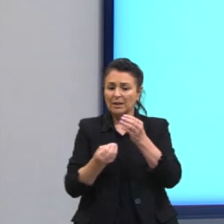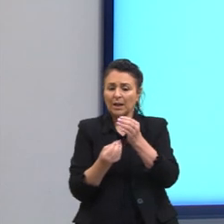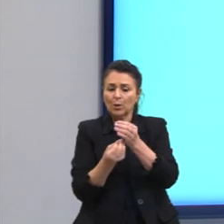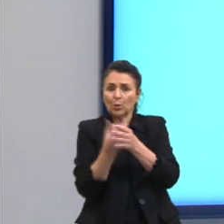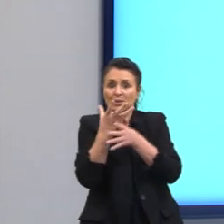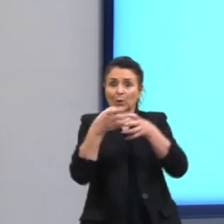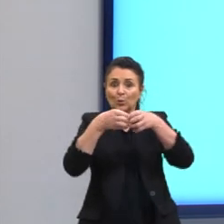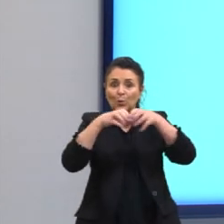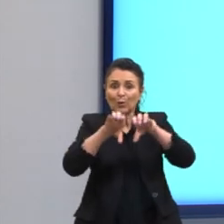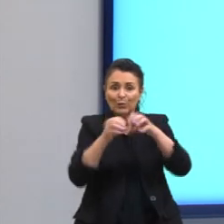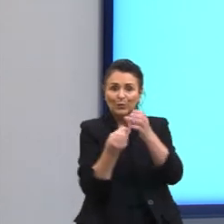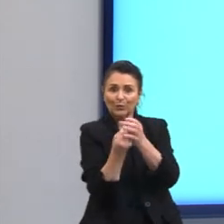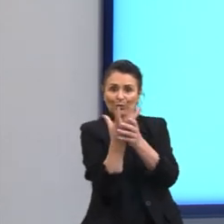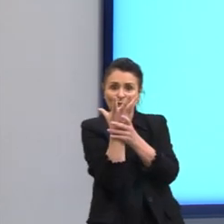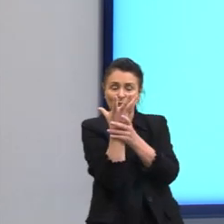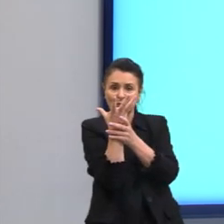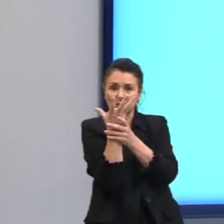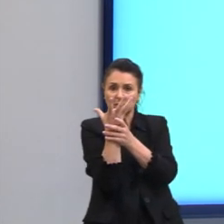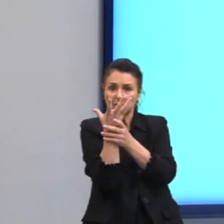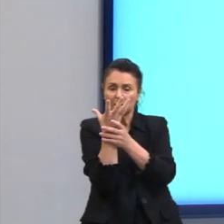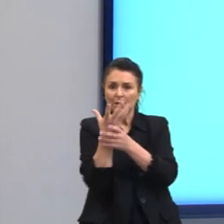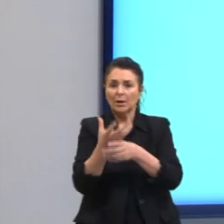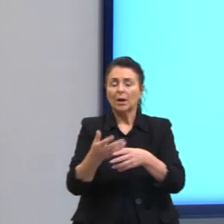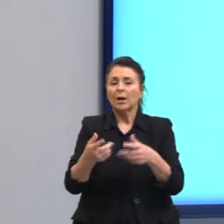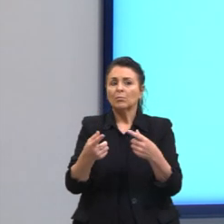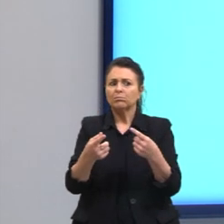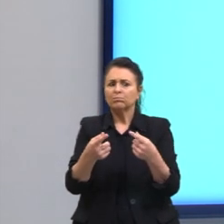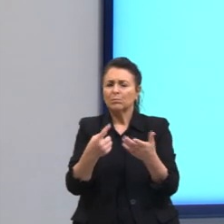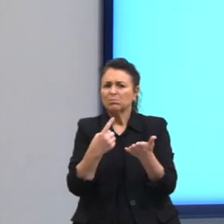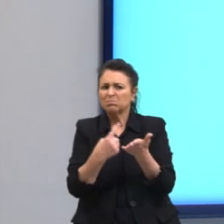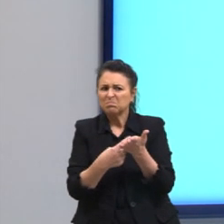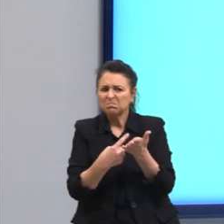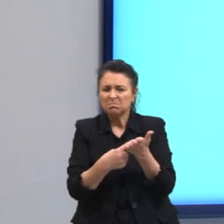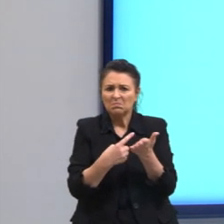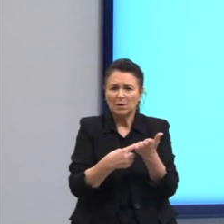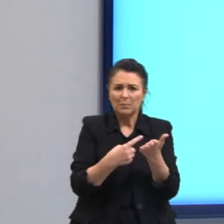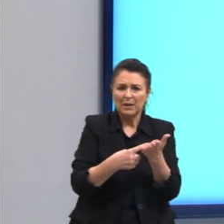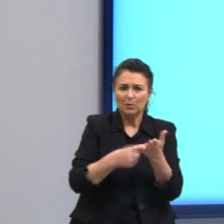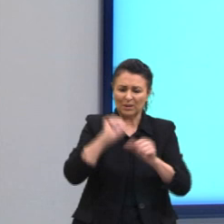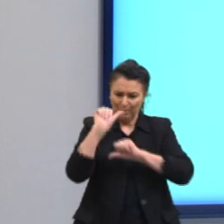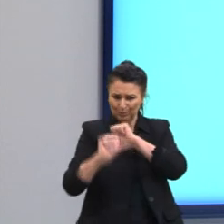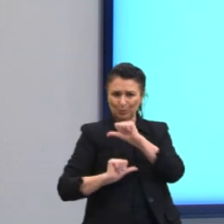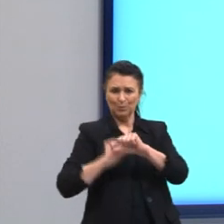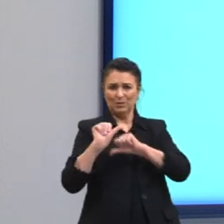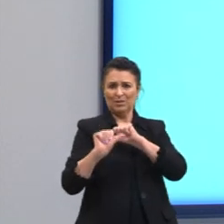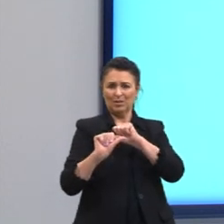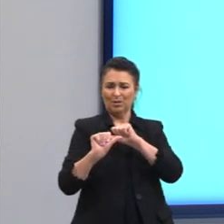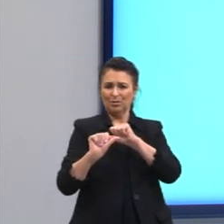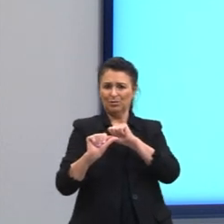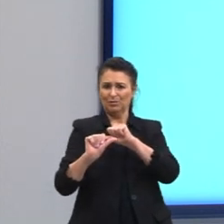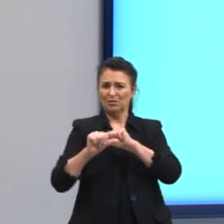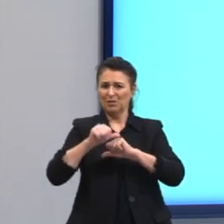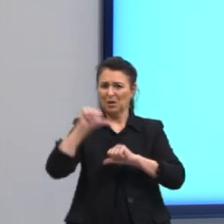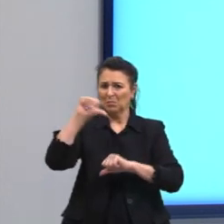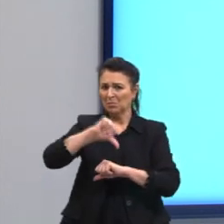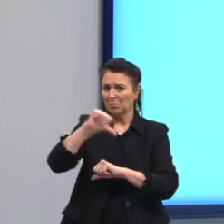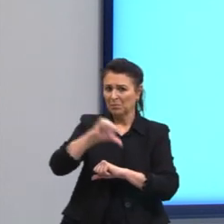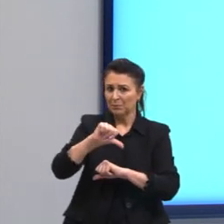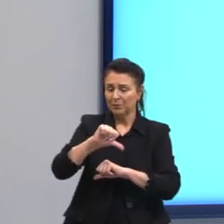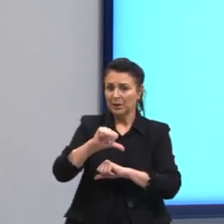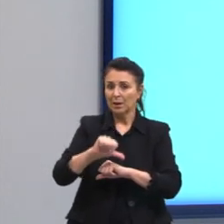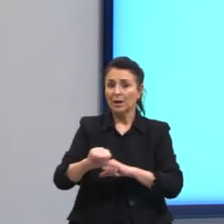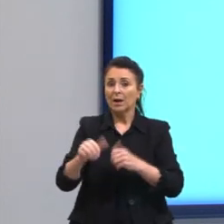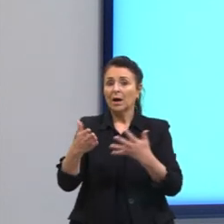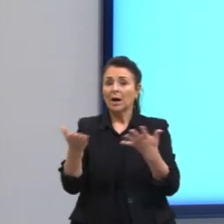Letra C, comprometimento da metamorfose. Letra D, impedimento do